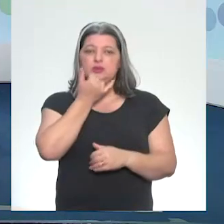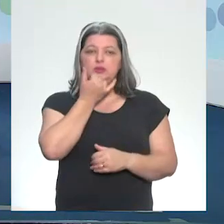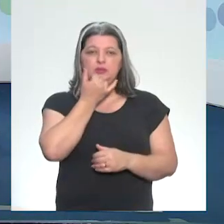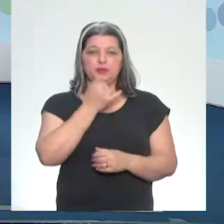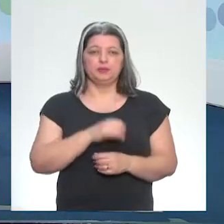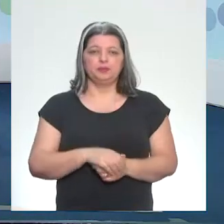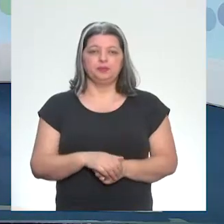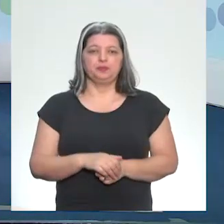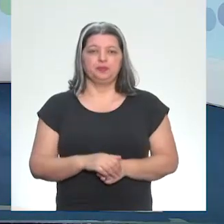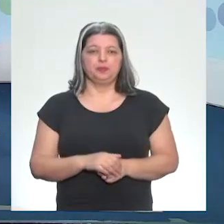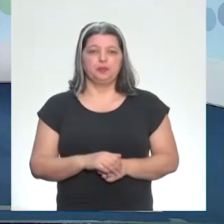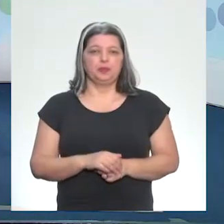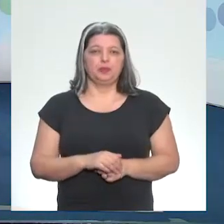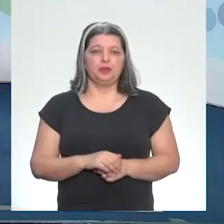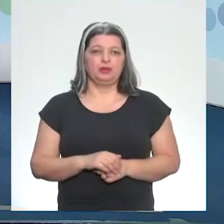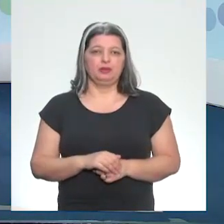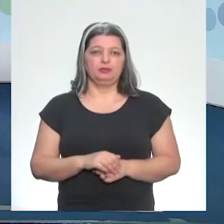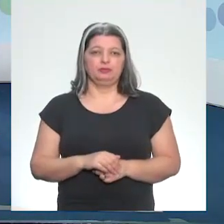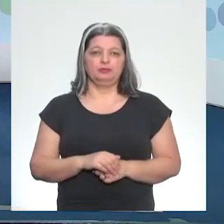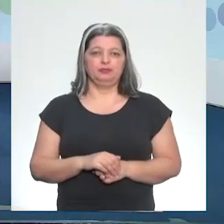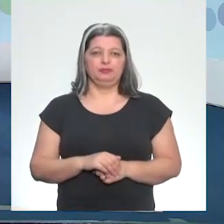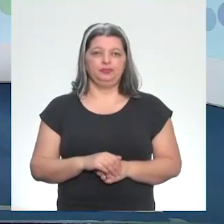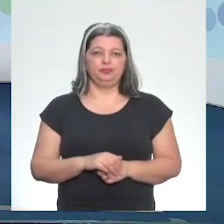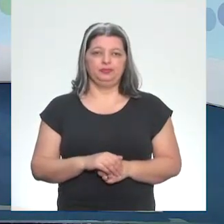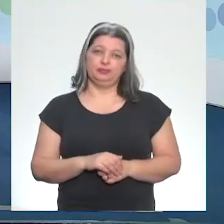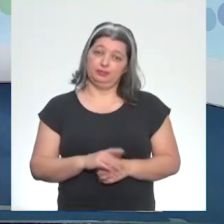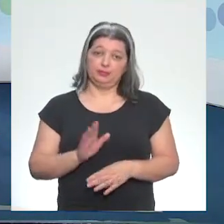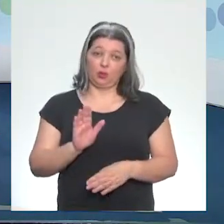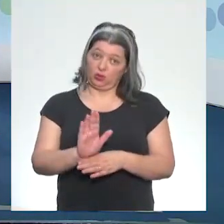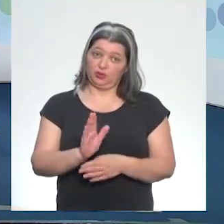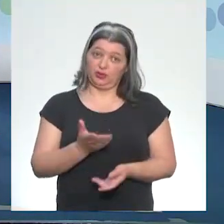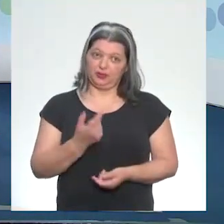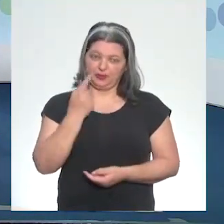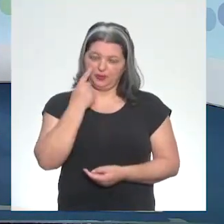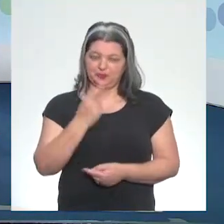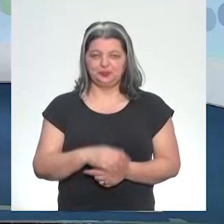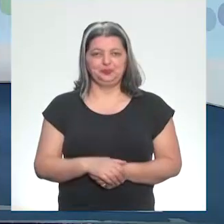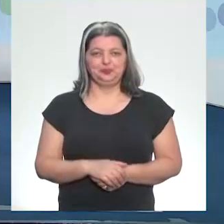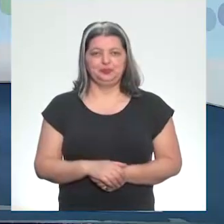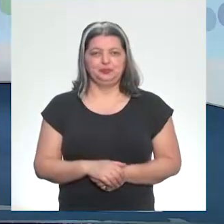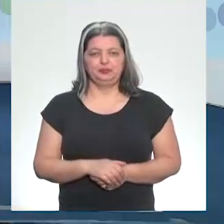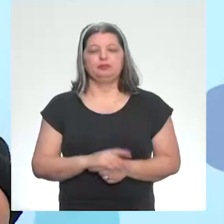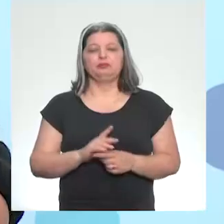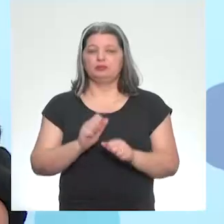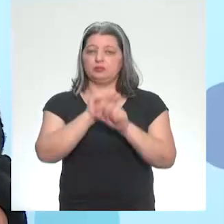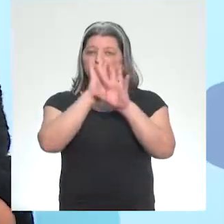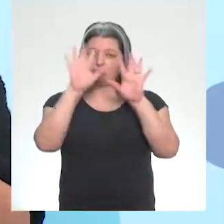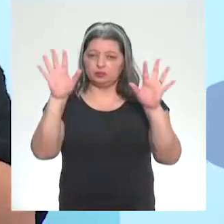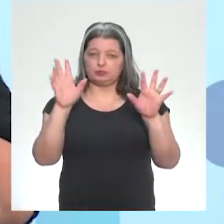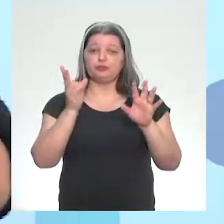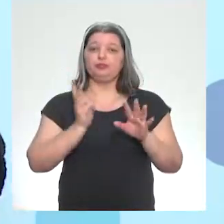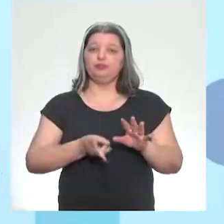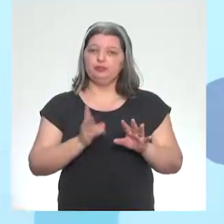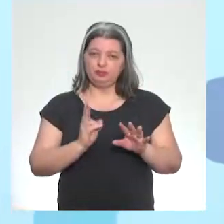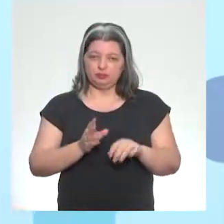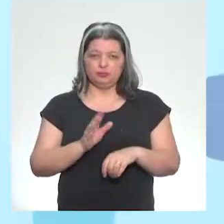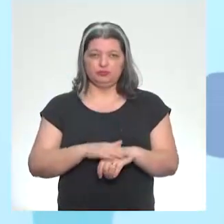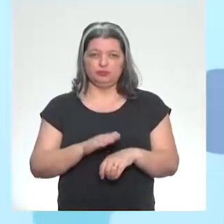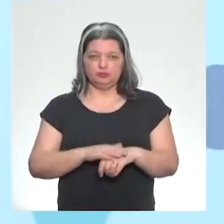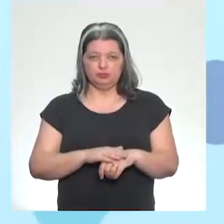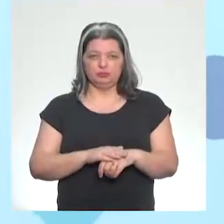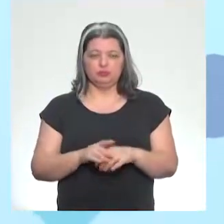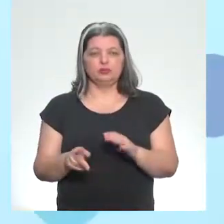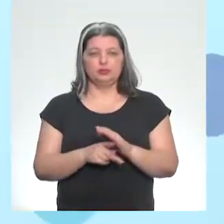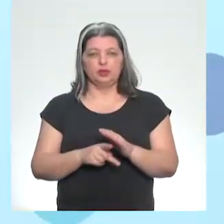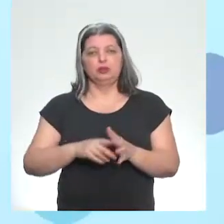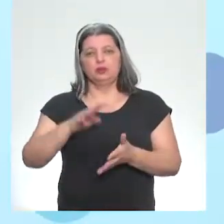É ela que está me chamando. Aqui, ó. Então, Belo, eu te ajudei, Belo. Então, é só para deixar claro que sempre que você for fazer ali